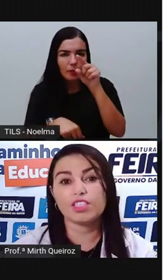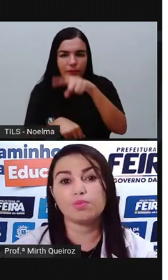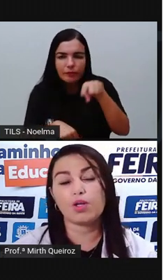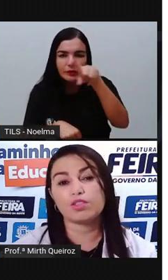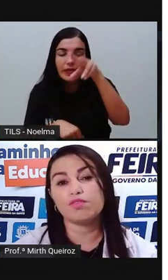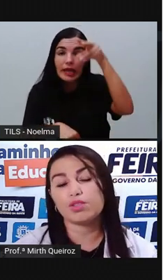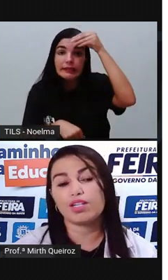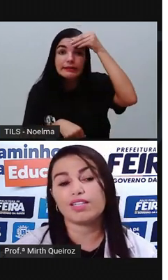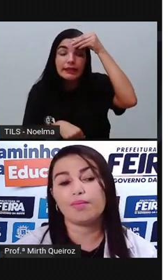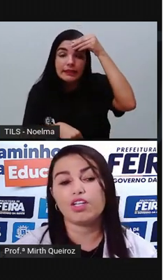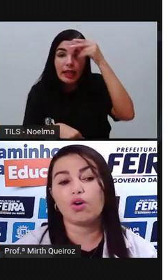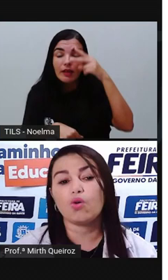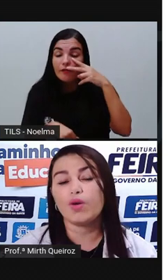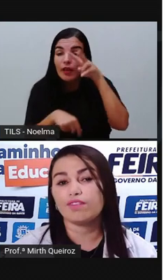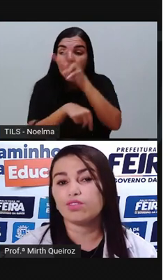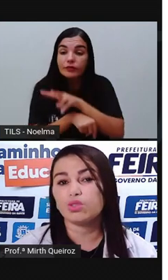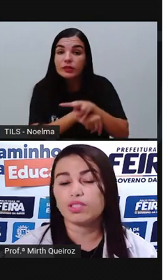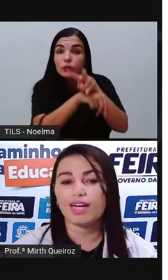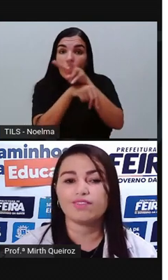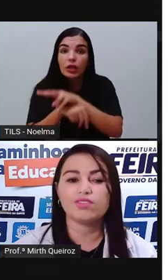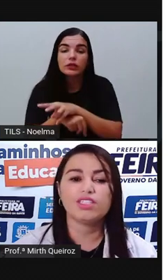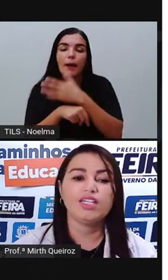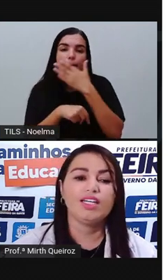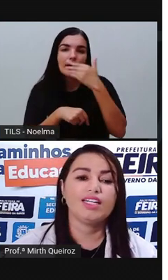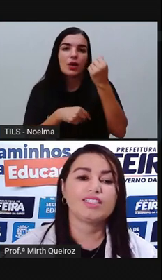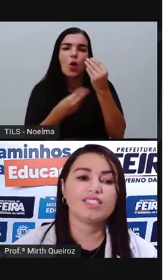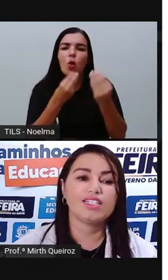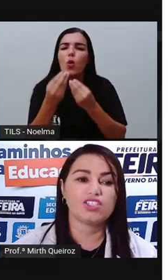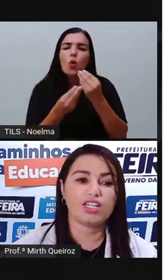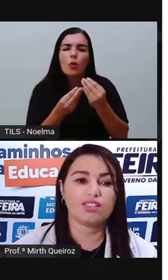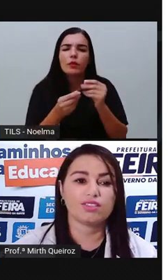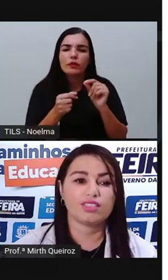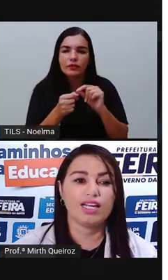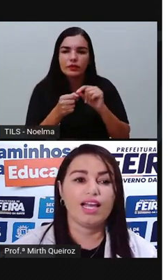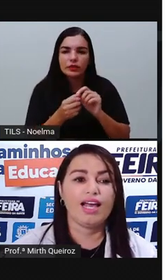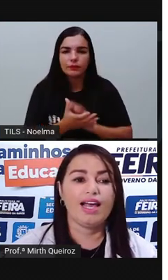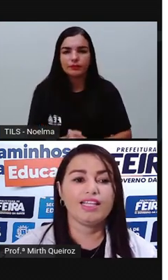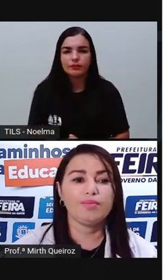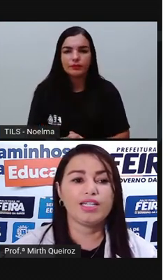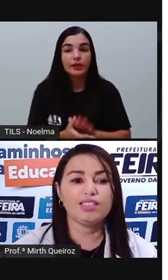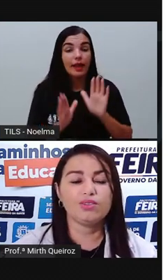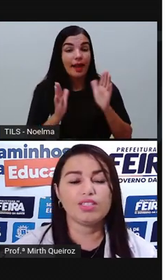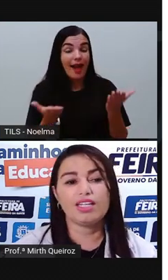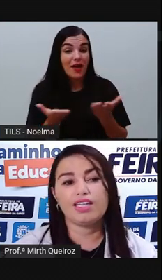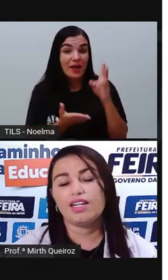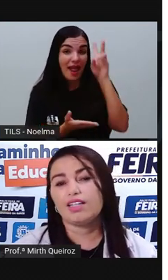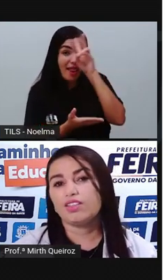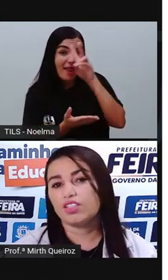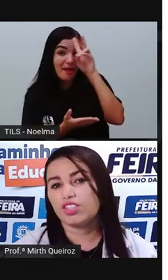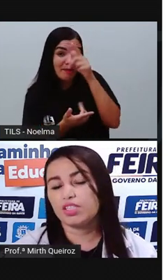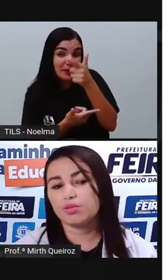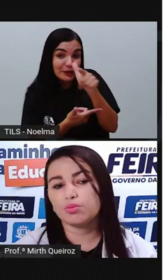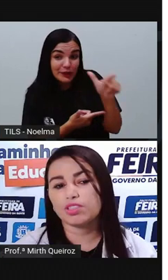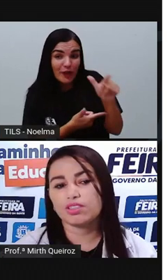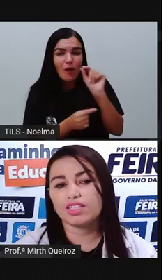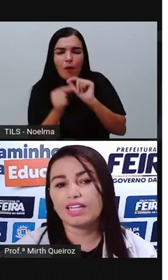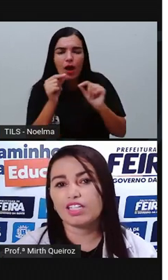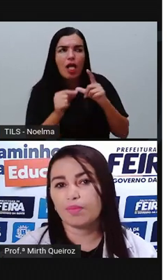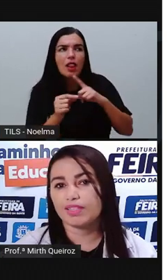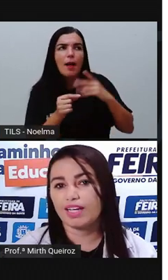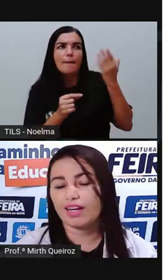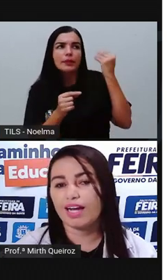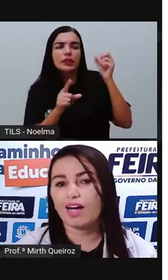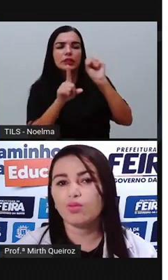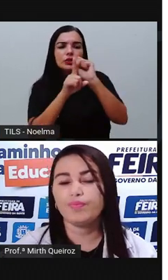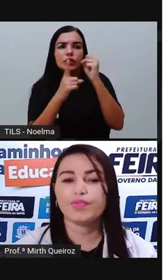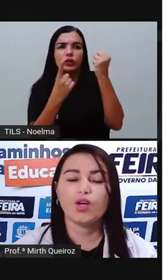que vocês possam visualizar melhor como é que funcionavam esses engenhos. relembrando que nós tínhamos uma sociedade